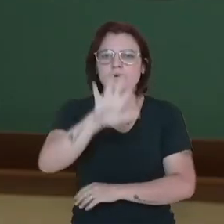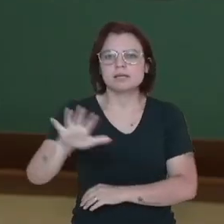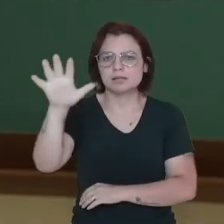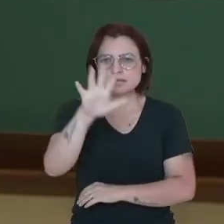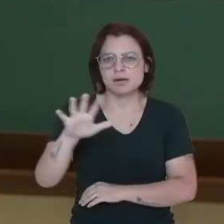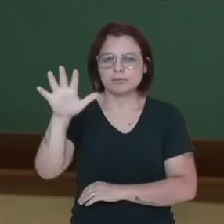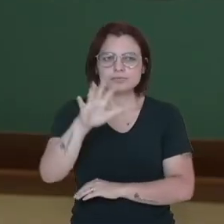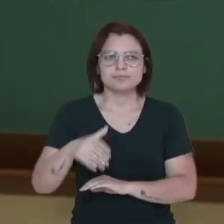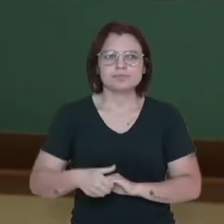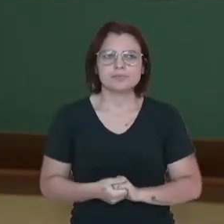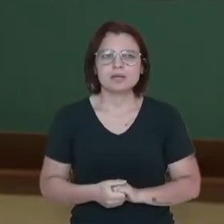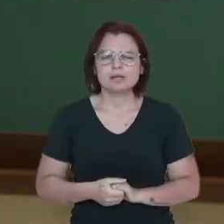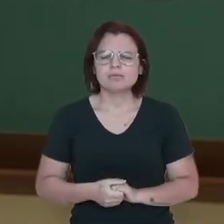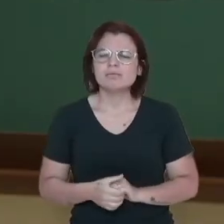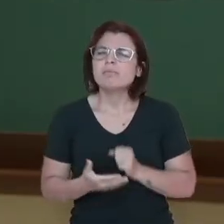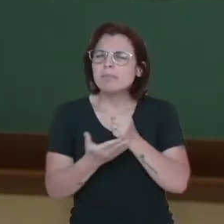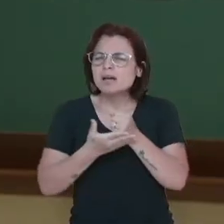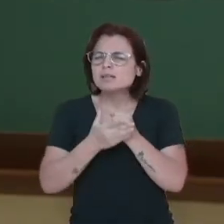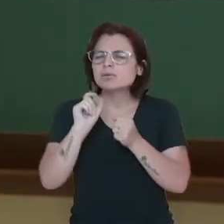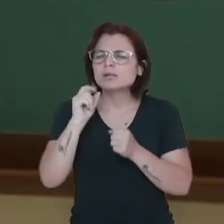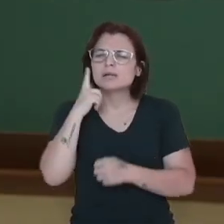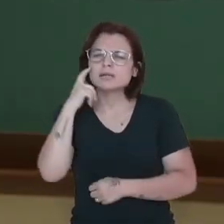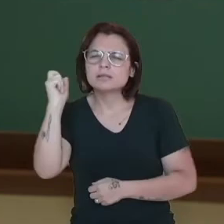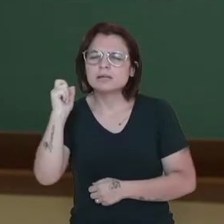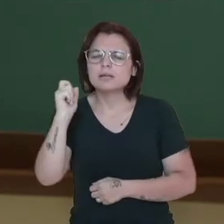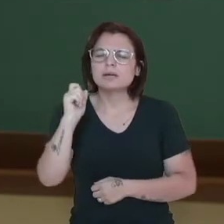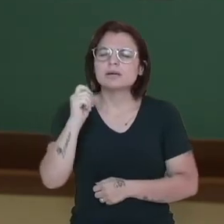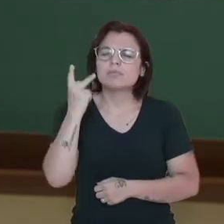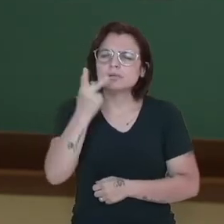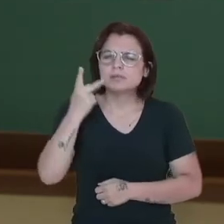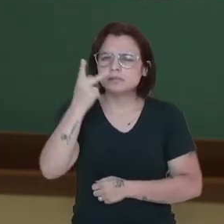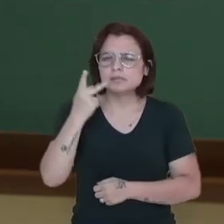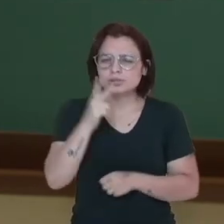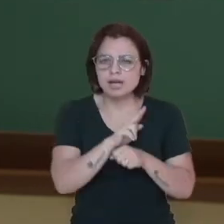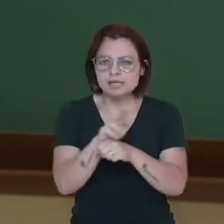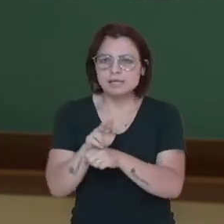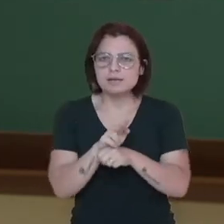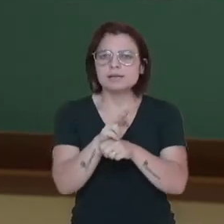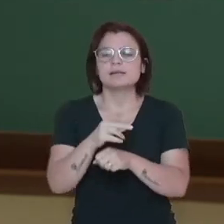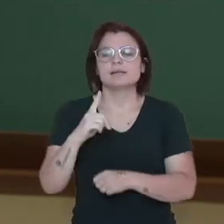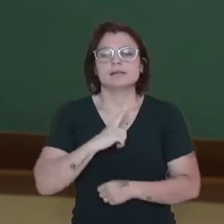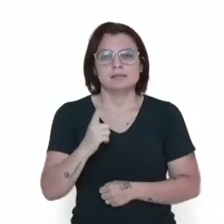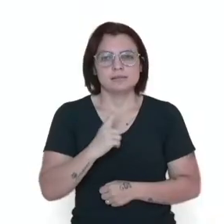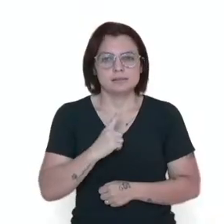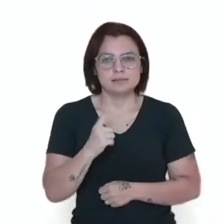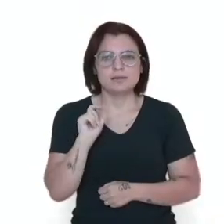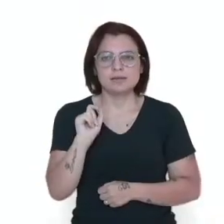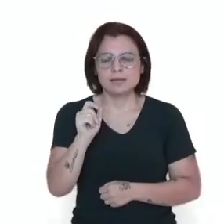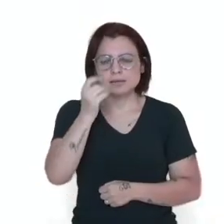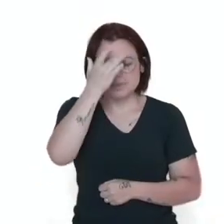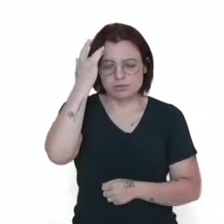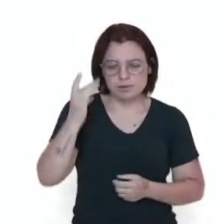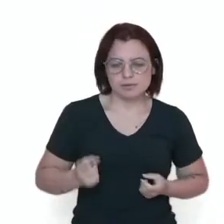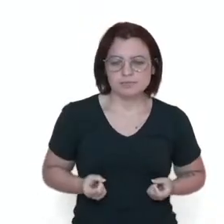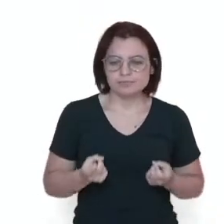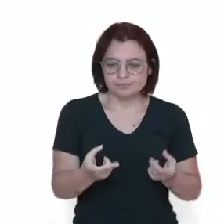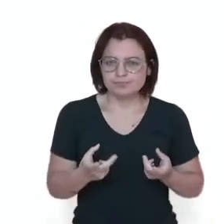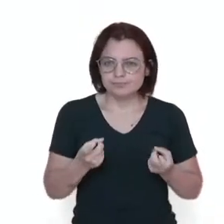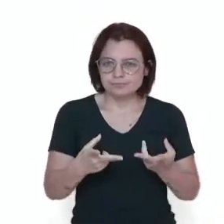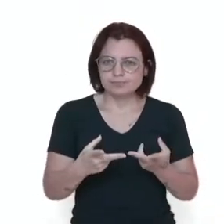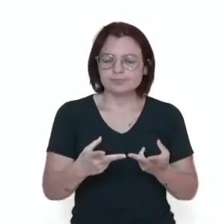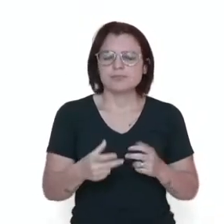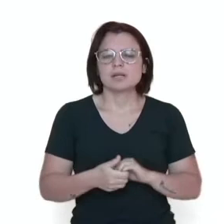Basicamente, a ideia da logística de reserva, você vai ter fornecedores mandando para fábricas, para os